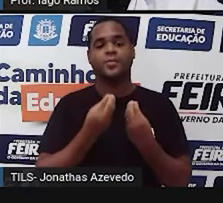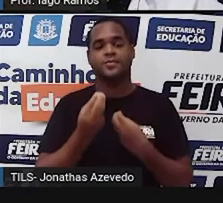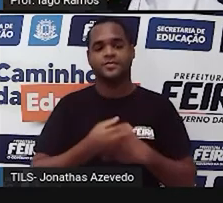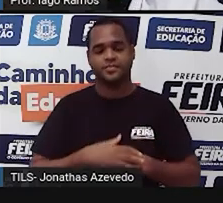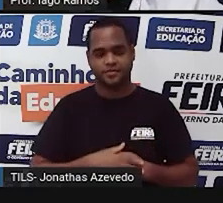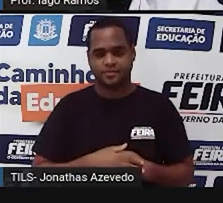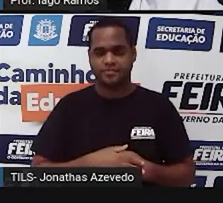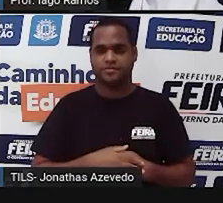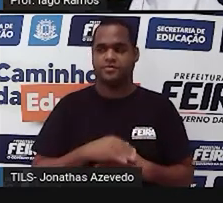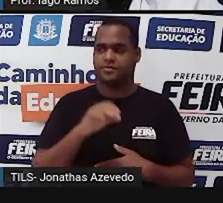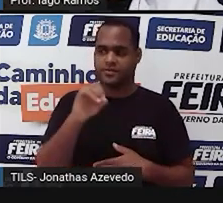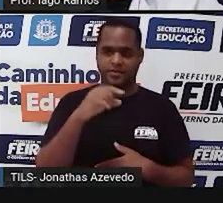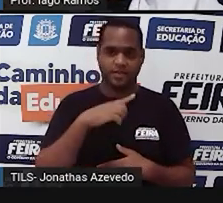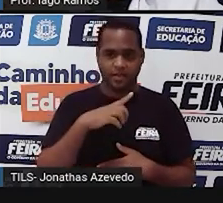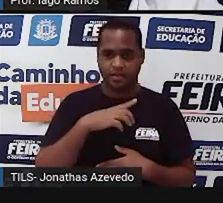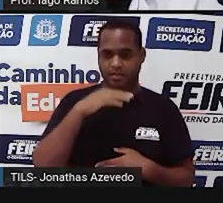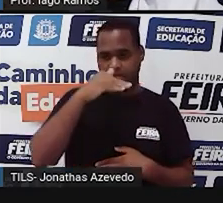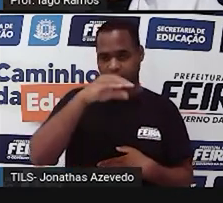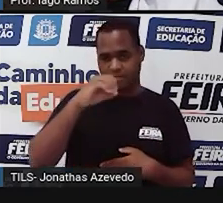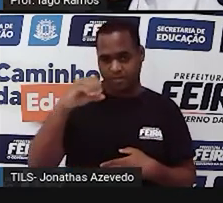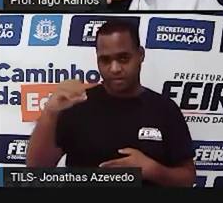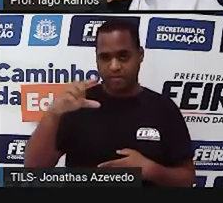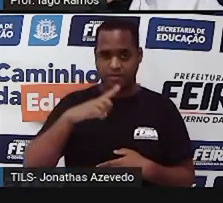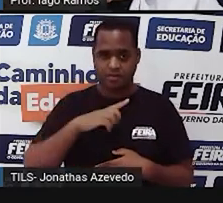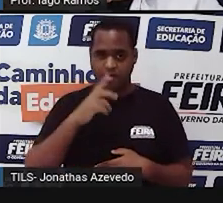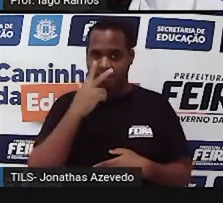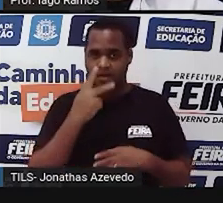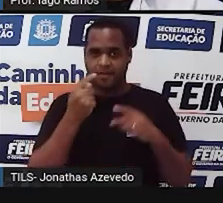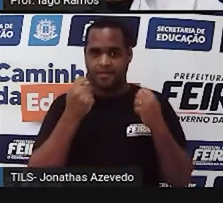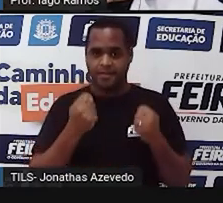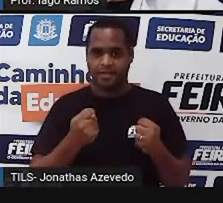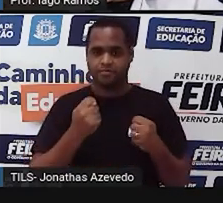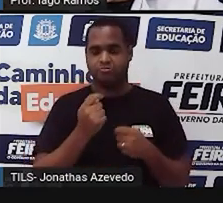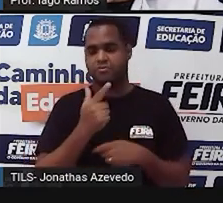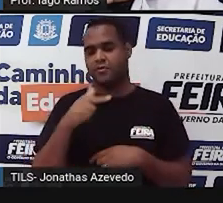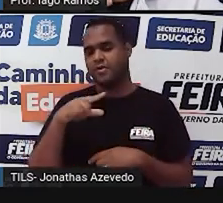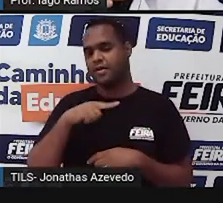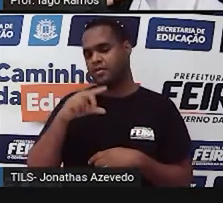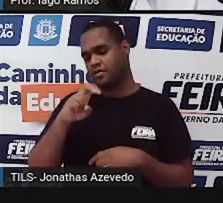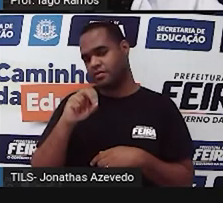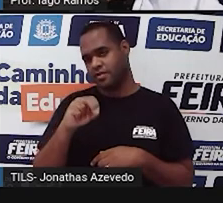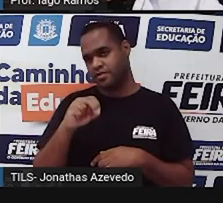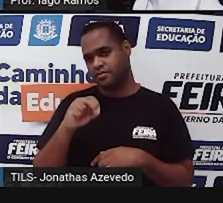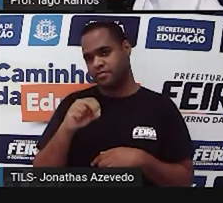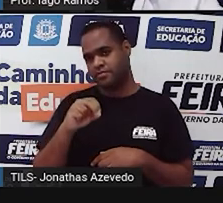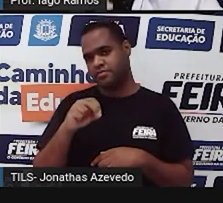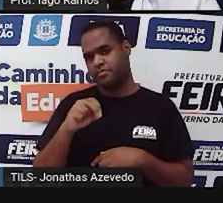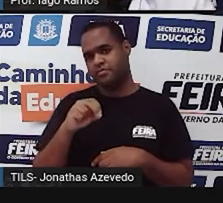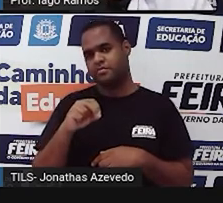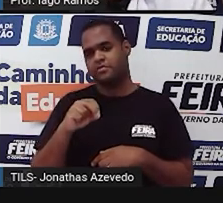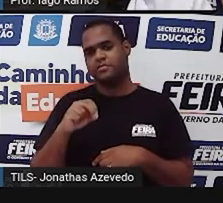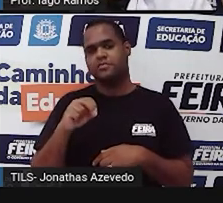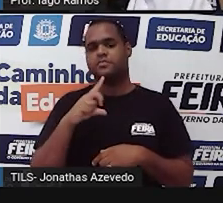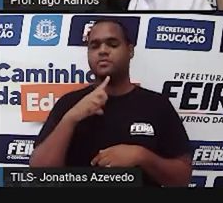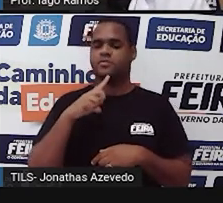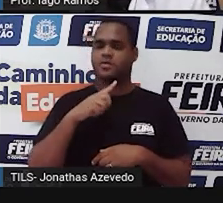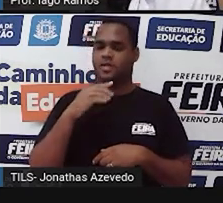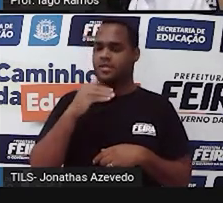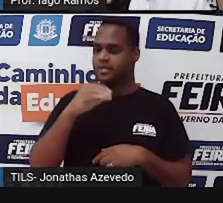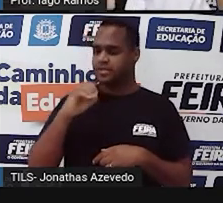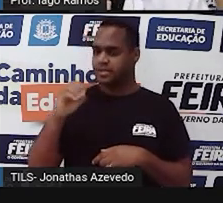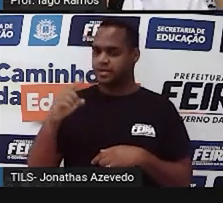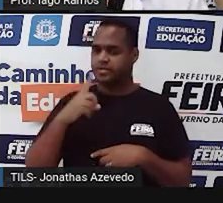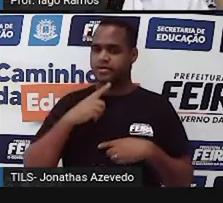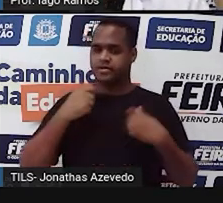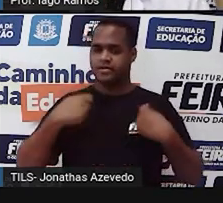Se aqui tem 100, né? No que está mais pesado e no outro ficou 50, né? O que tem 100, eu vou